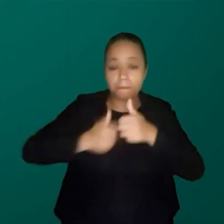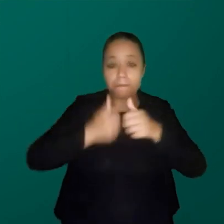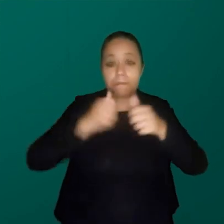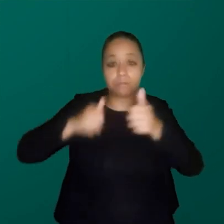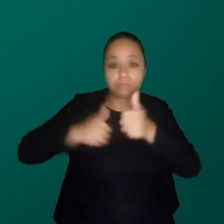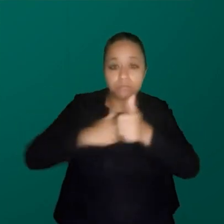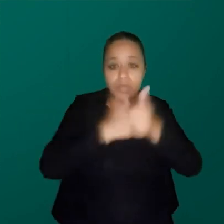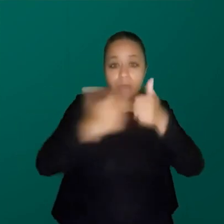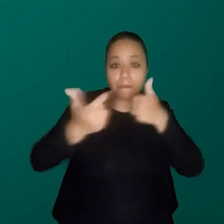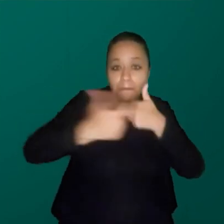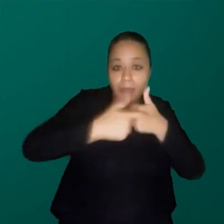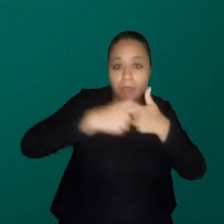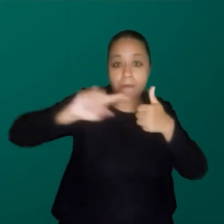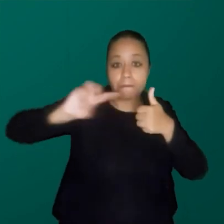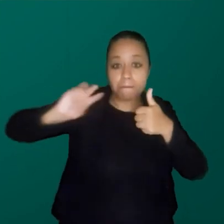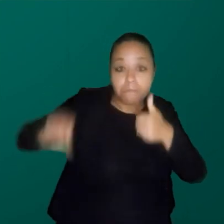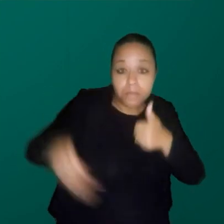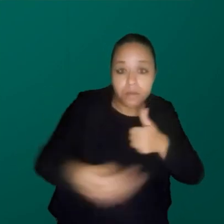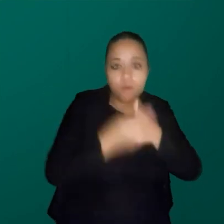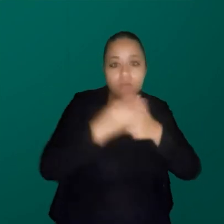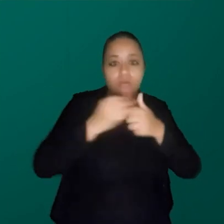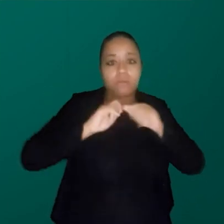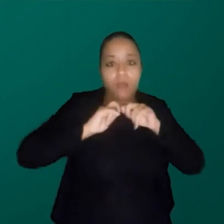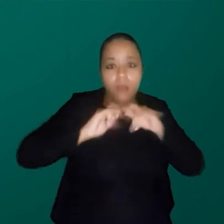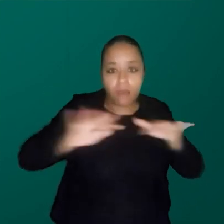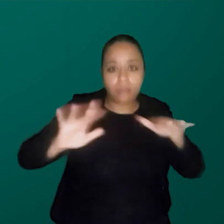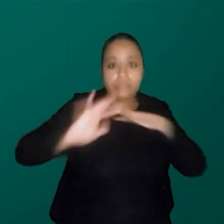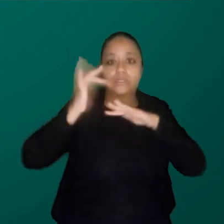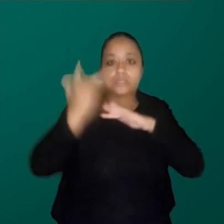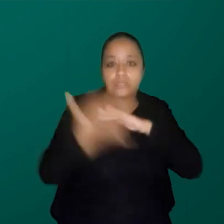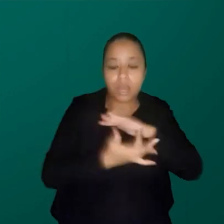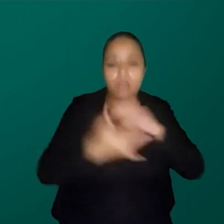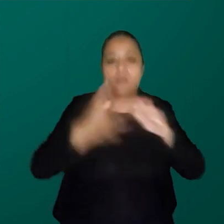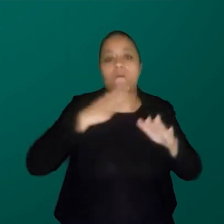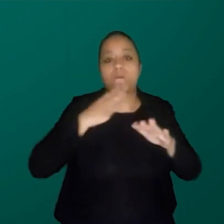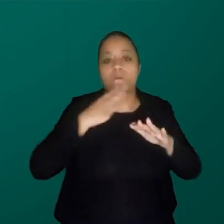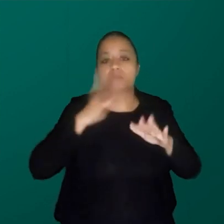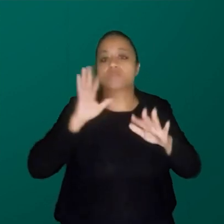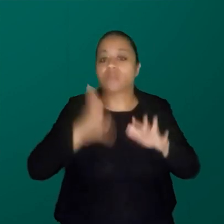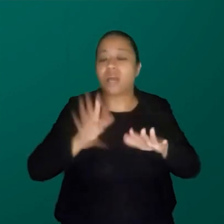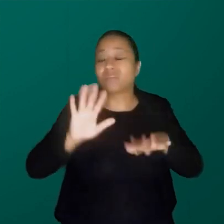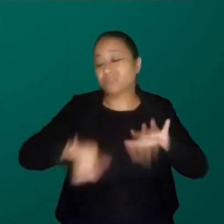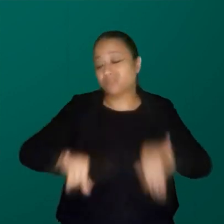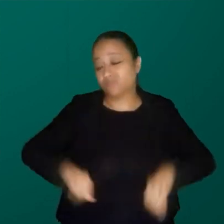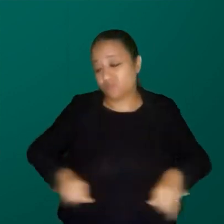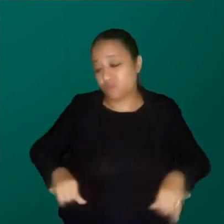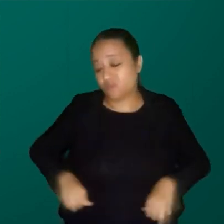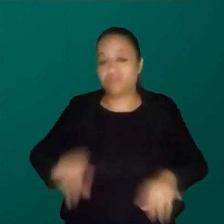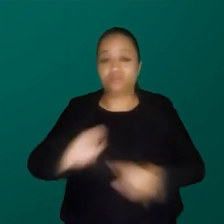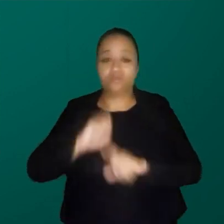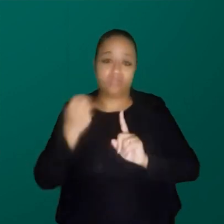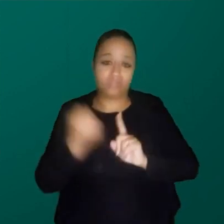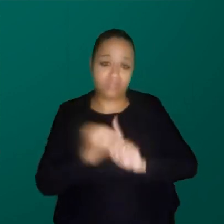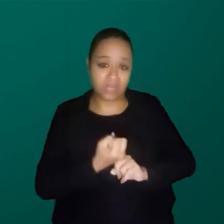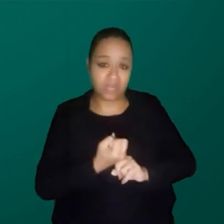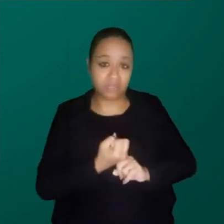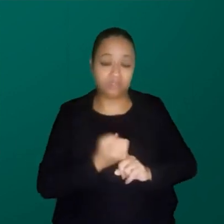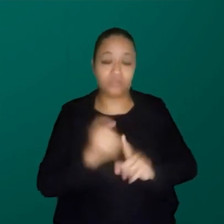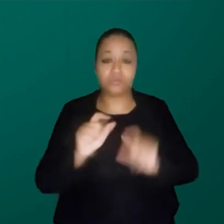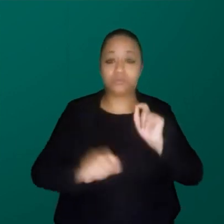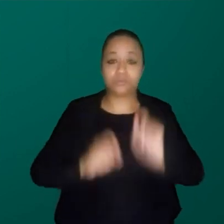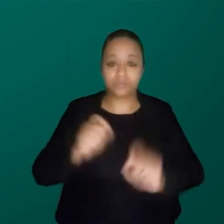no sentido de serem muito conhecidas, elas também sofrem de uma coisa que a gente sofre na nossa sociedade, que é desse atravessamento